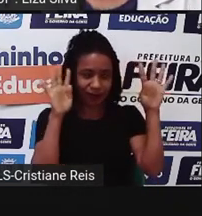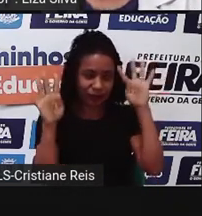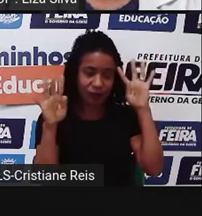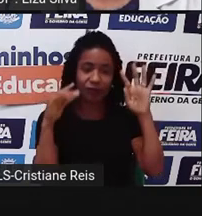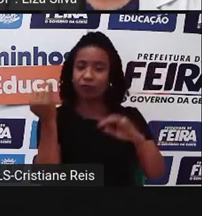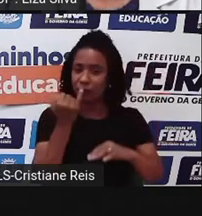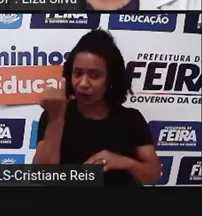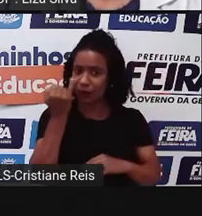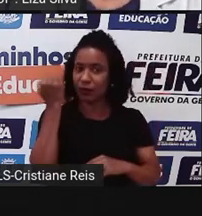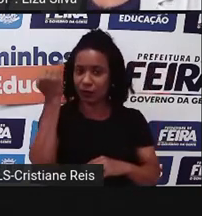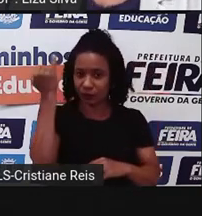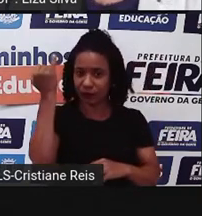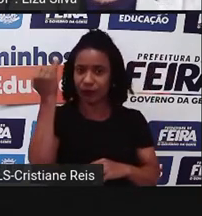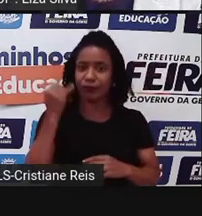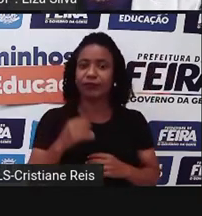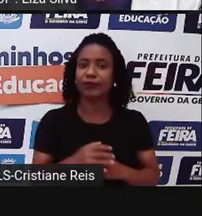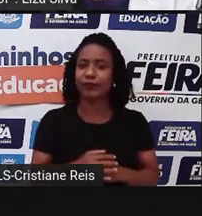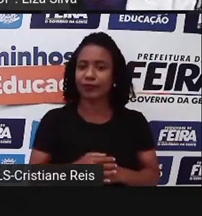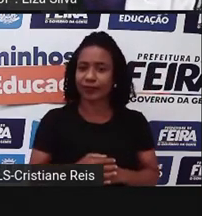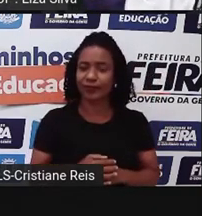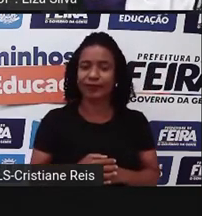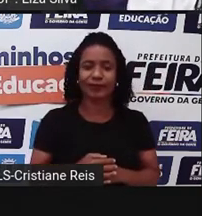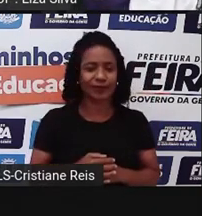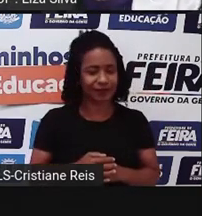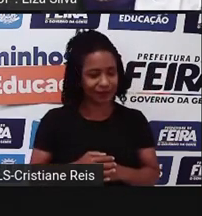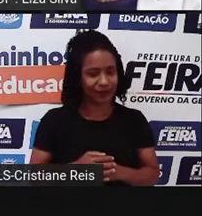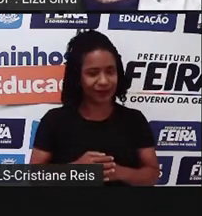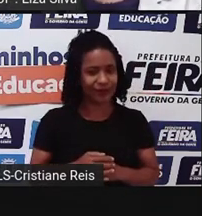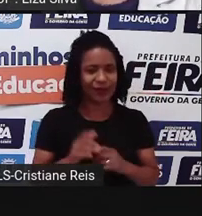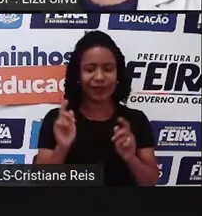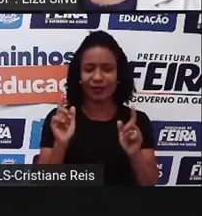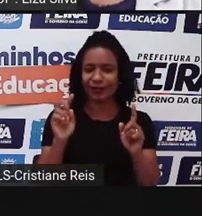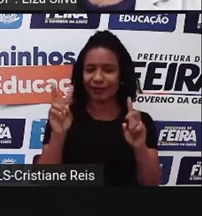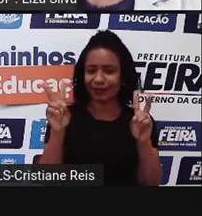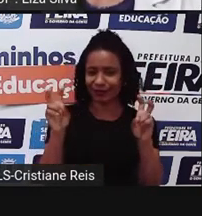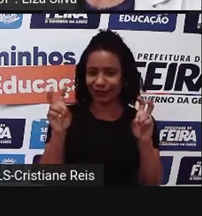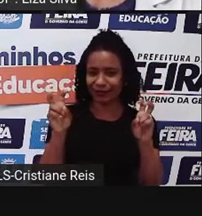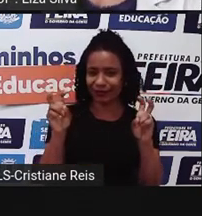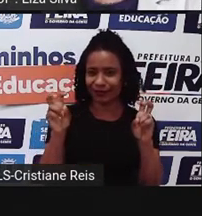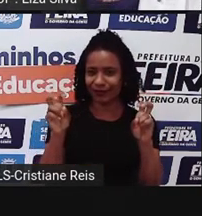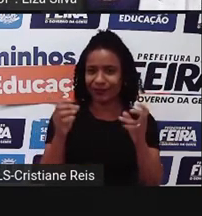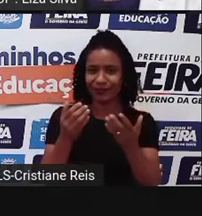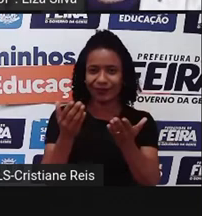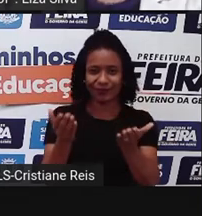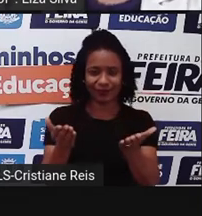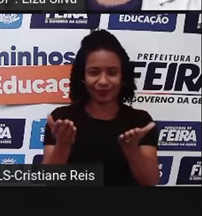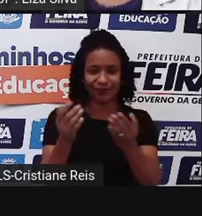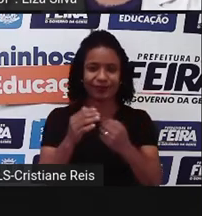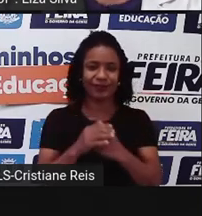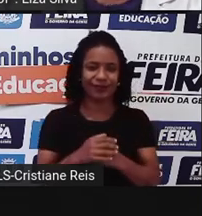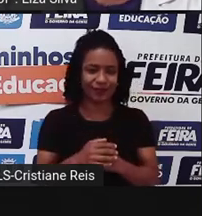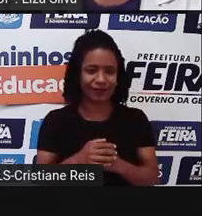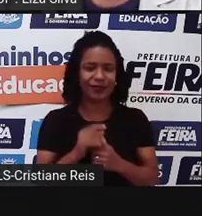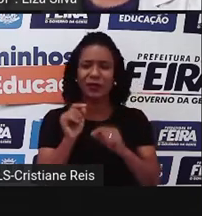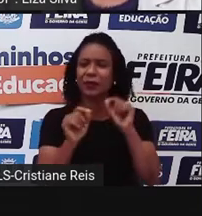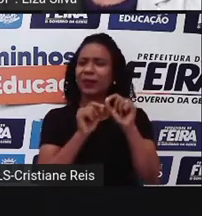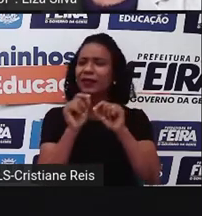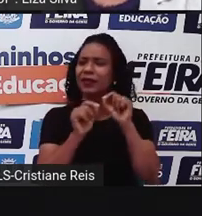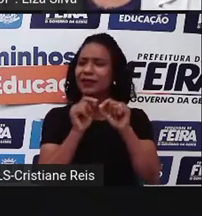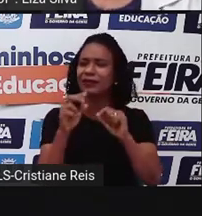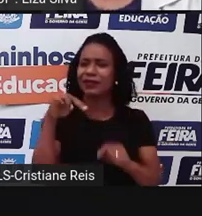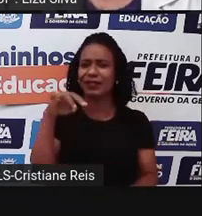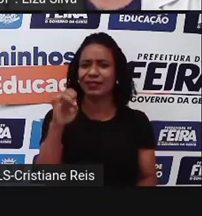consequências. E vocês conhecem esta expressão na etiqueta? What is it? O que é isso?